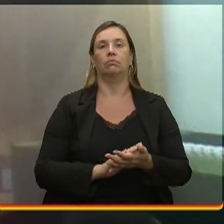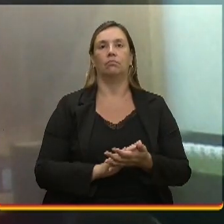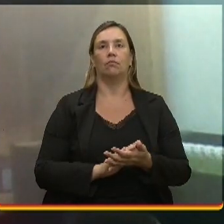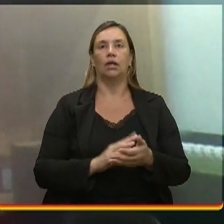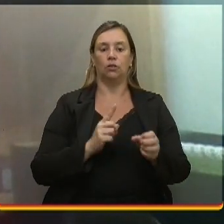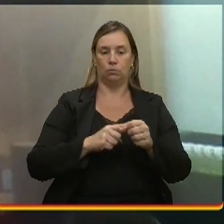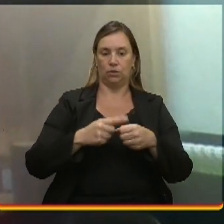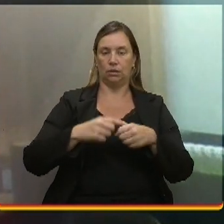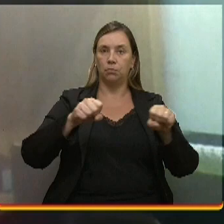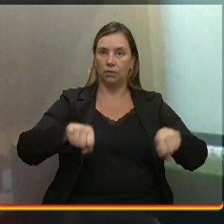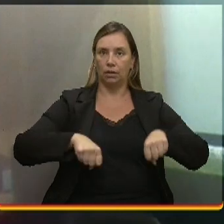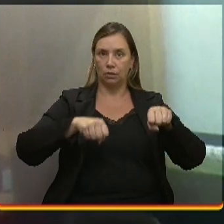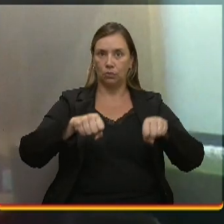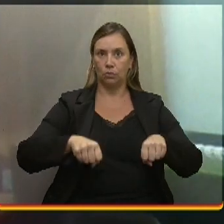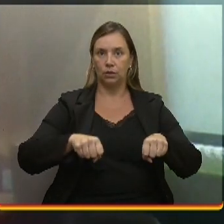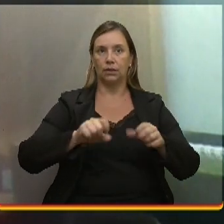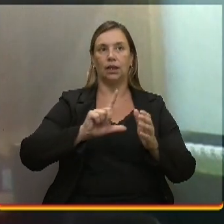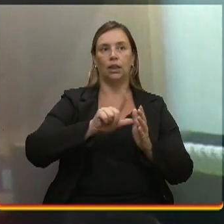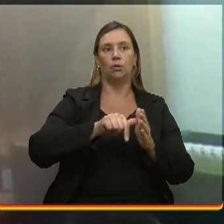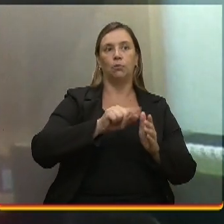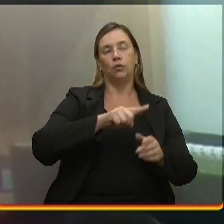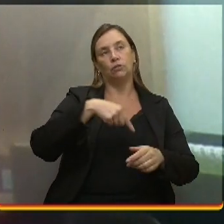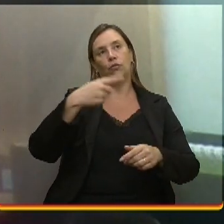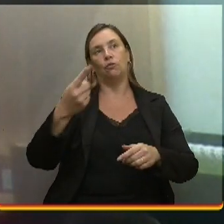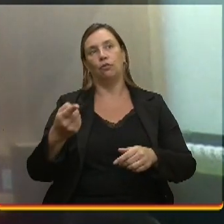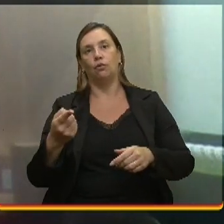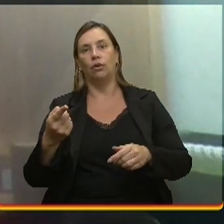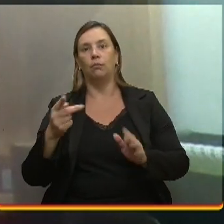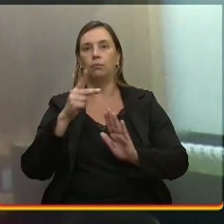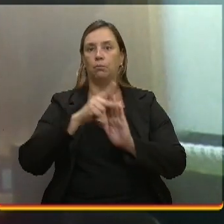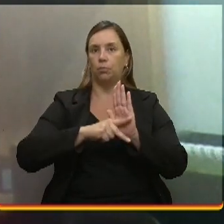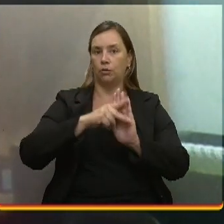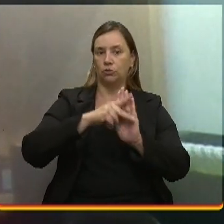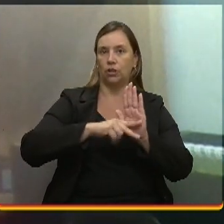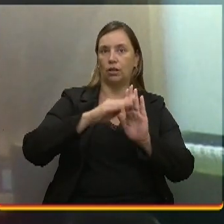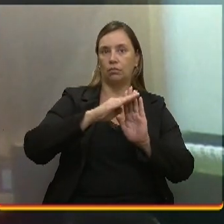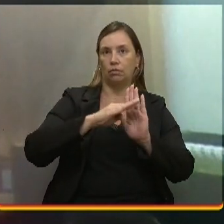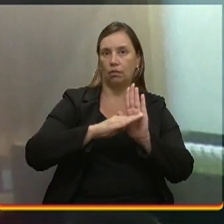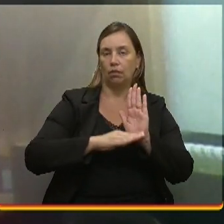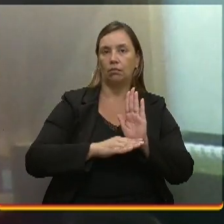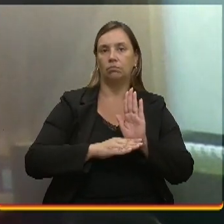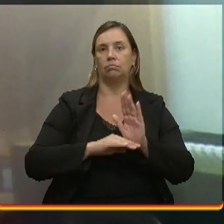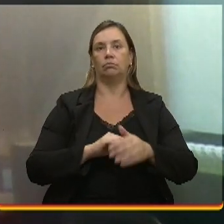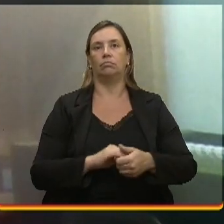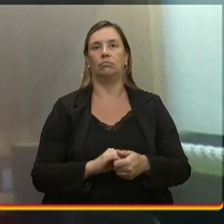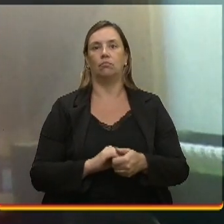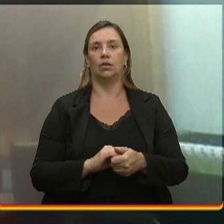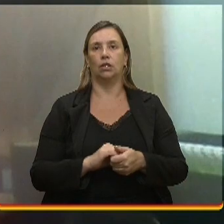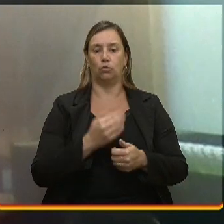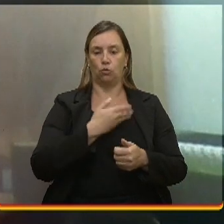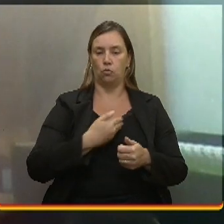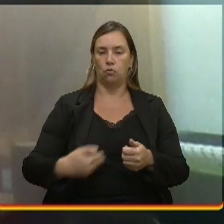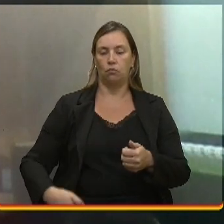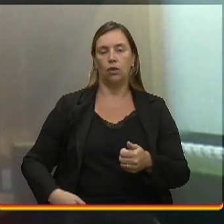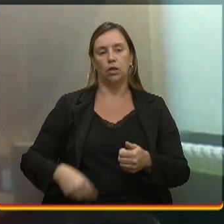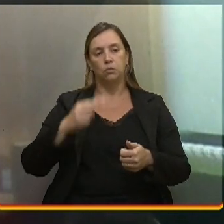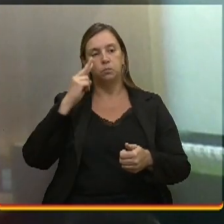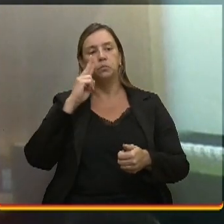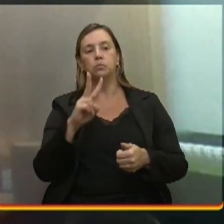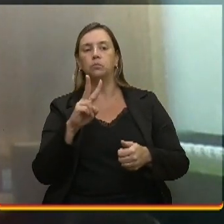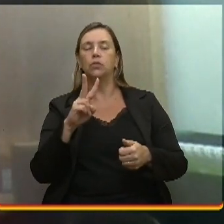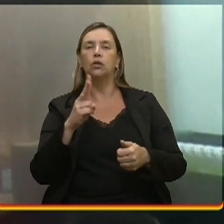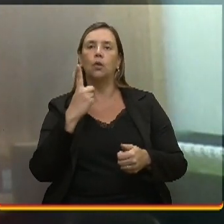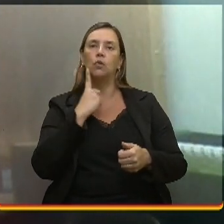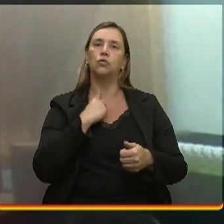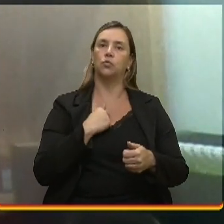município de Canoas, né? Depois partimos para fazer um projeto que virou luz para o governo em todo, que chama o Programa